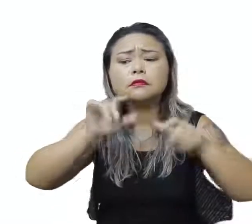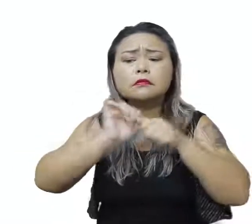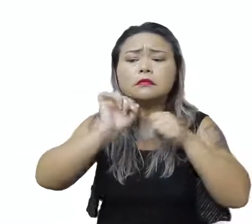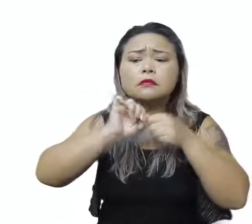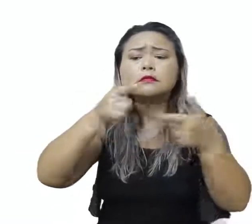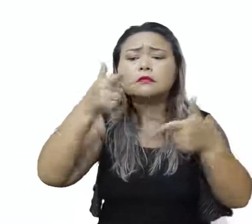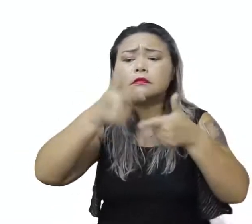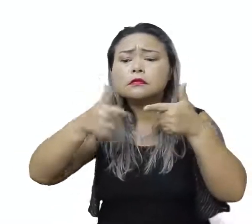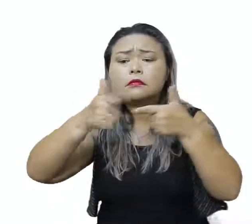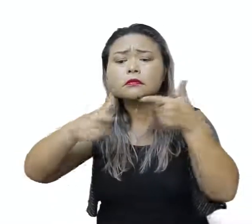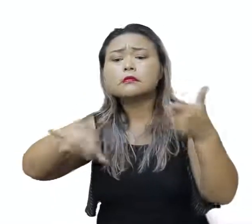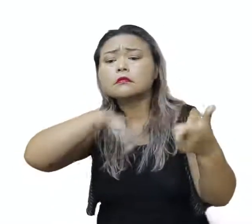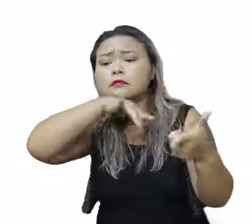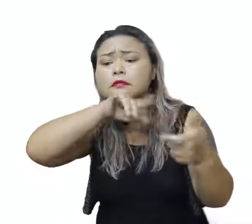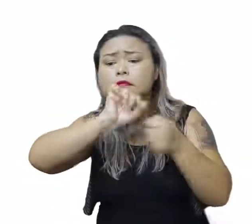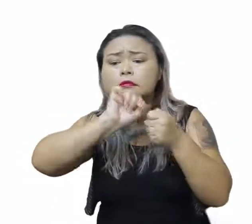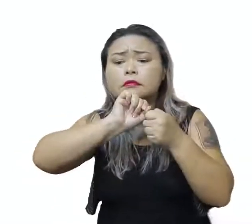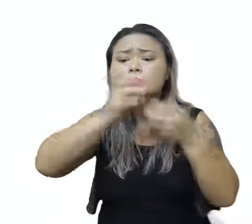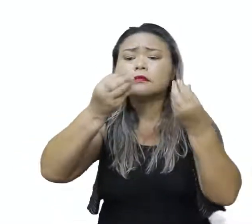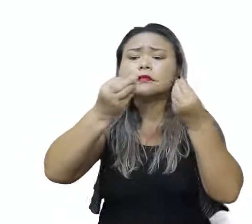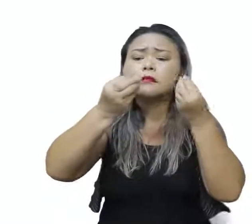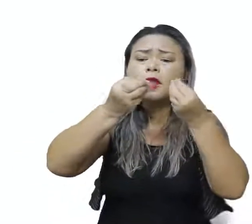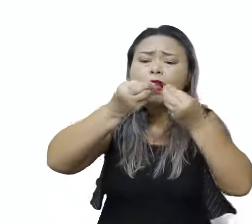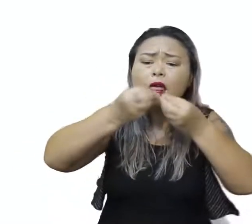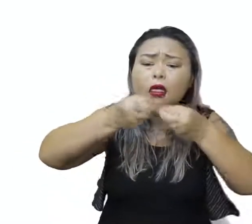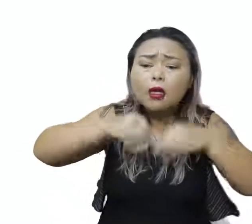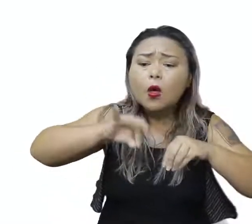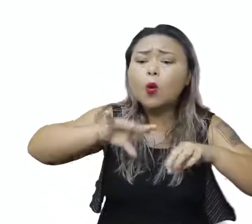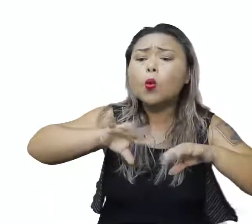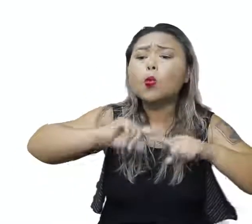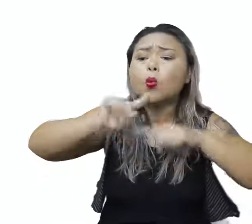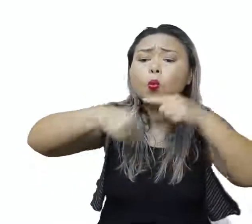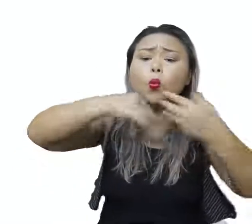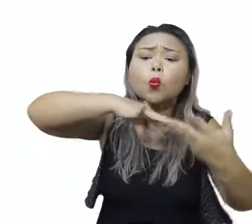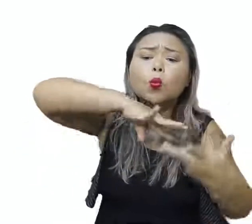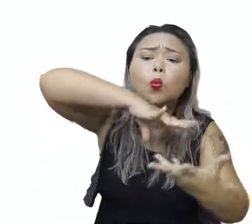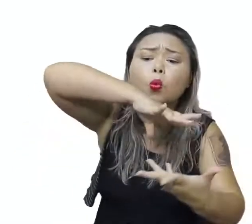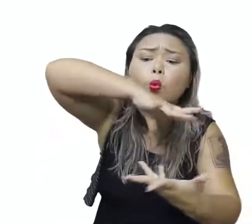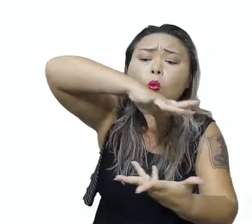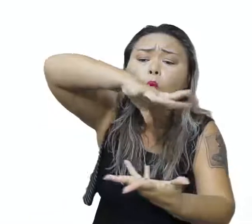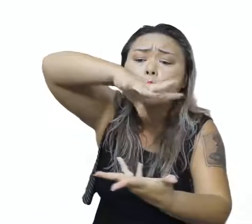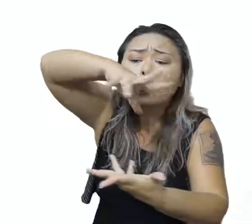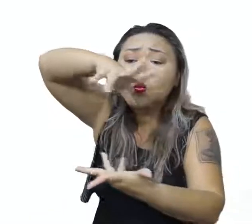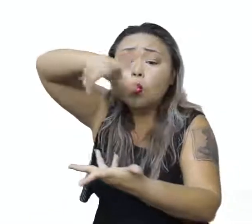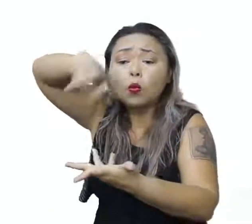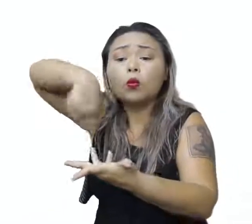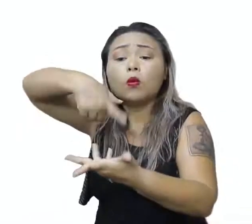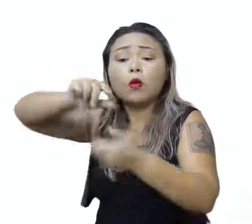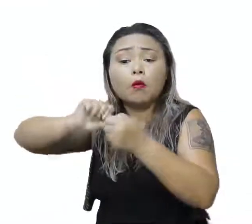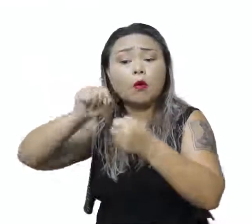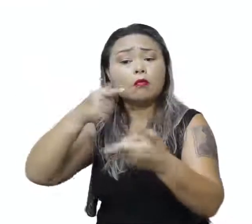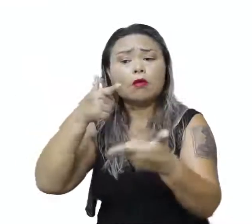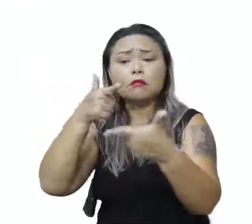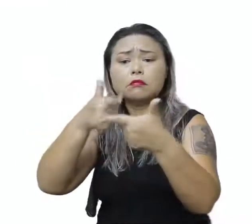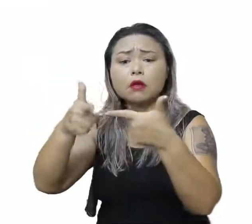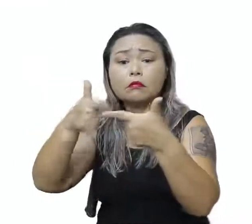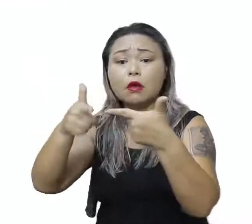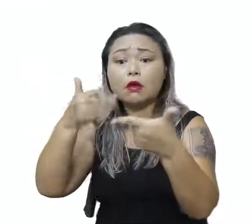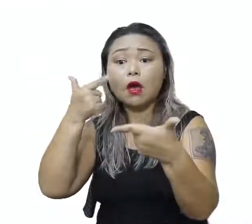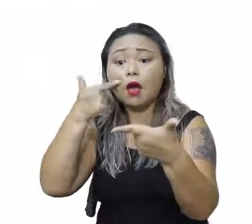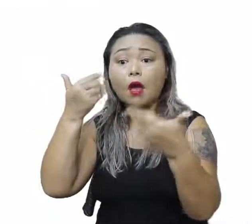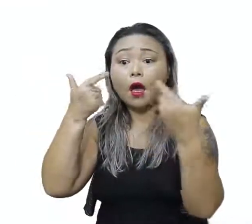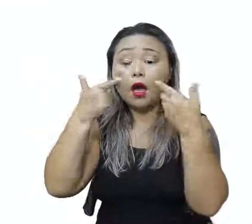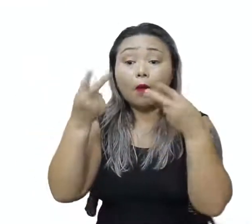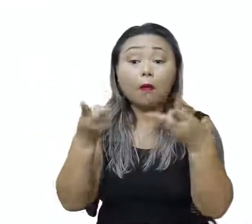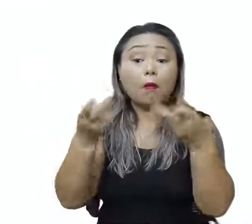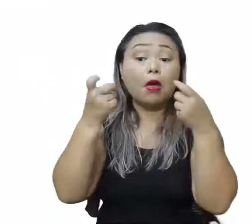negativos que prejudicam todo o planeta. Nesse impacto ambiental, nós podemos